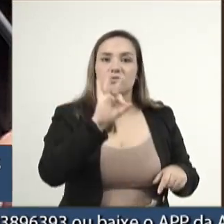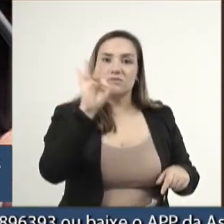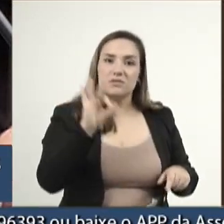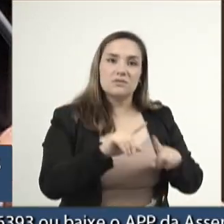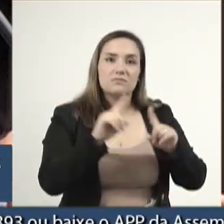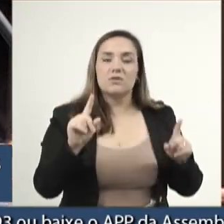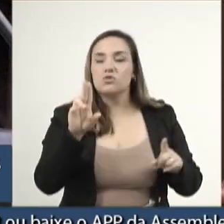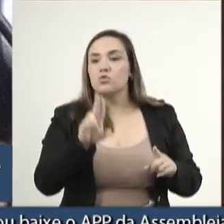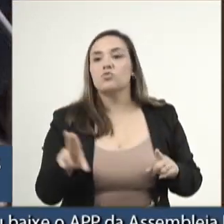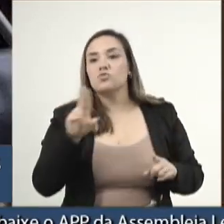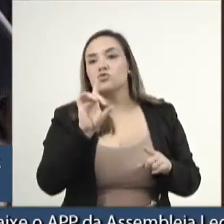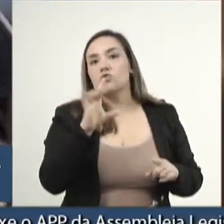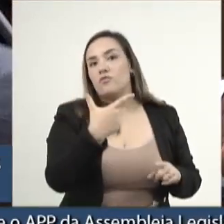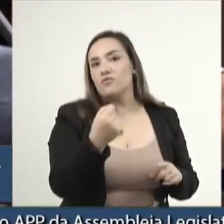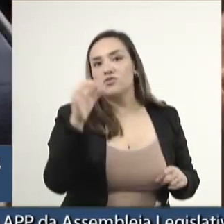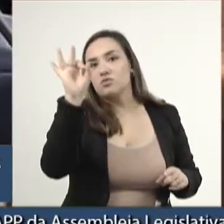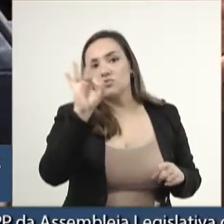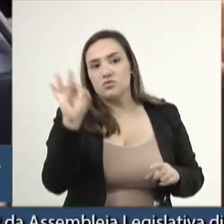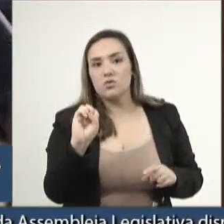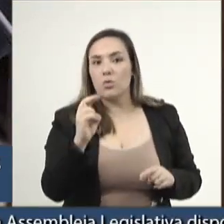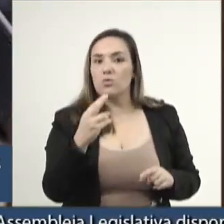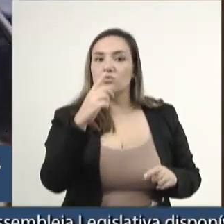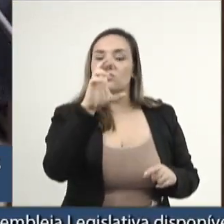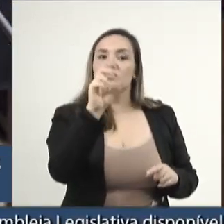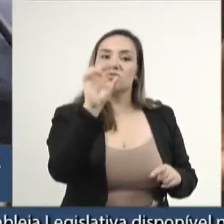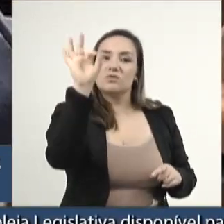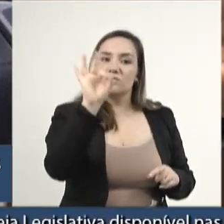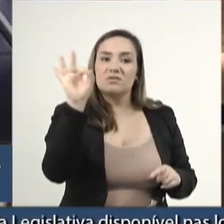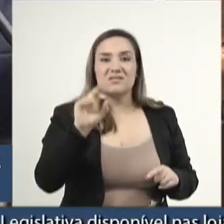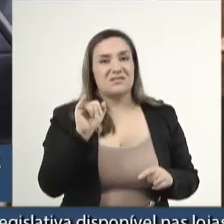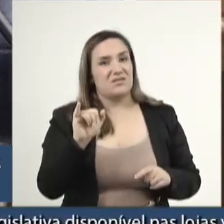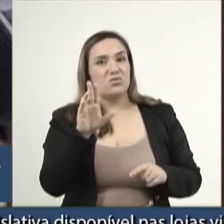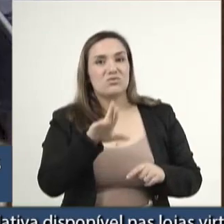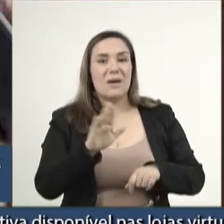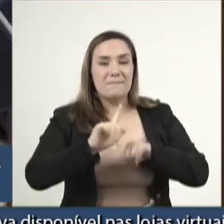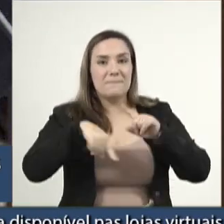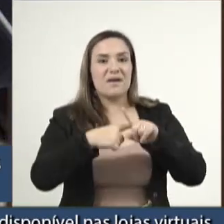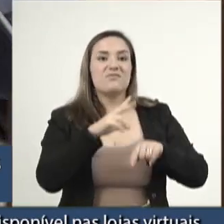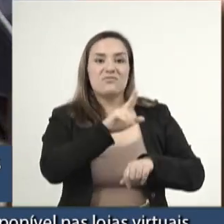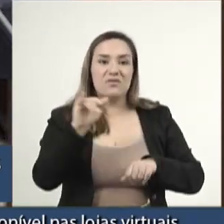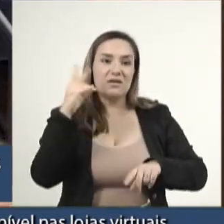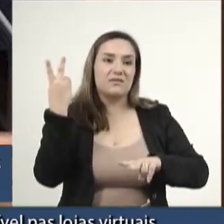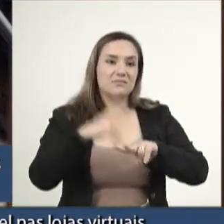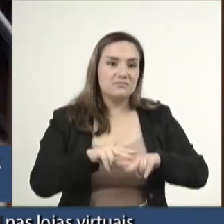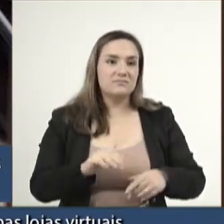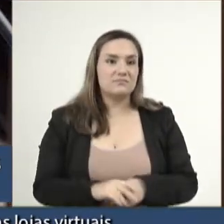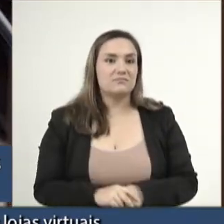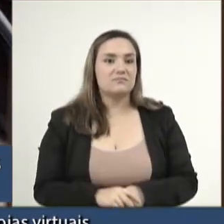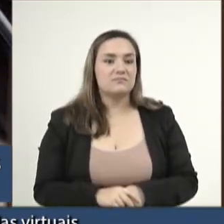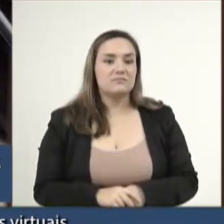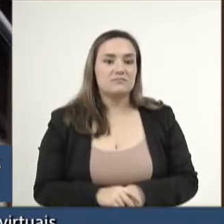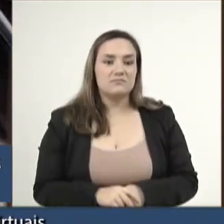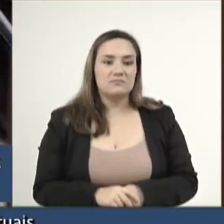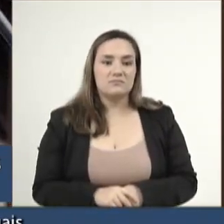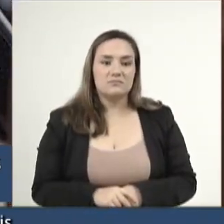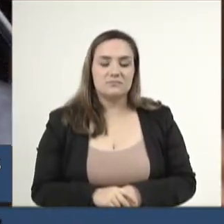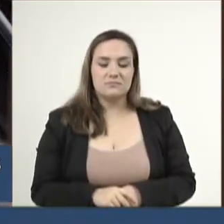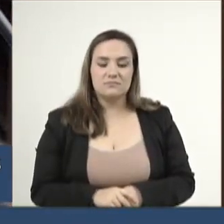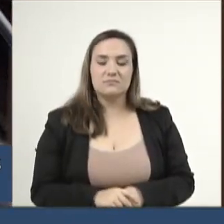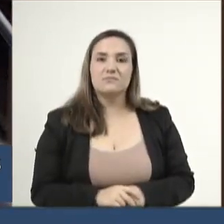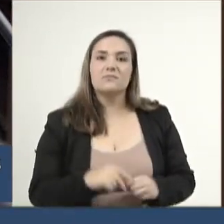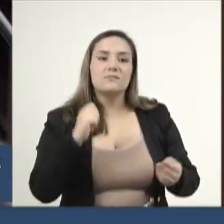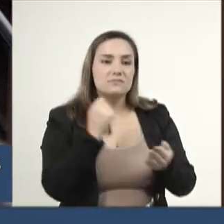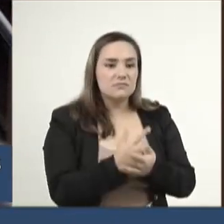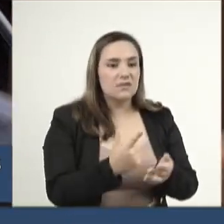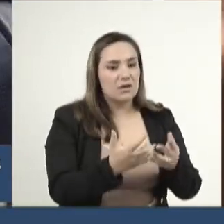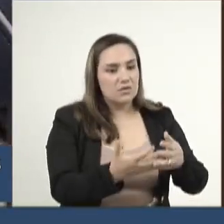% e usar 50. E se não usar, vai preso. É o único país que aqui no Centro-Oeste, o cara vem e abriu, não sei quantos mil hectares de